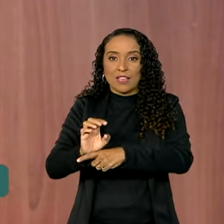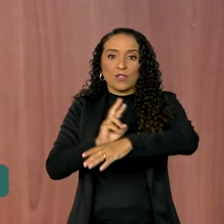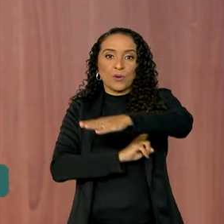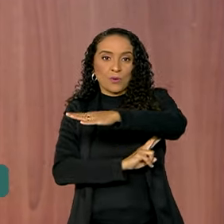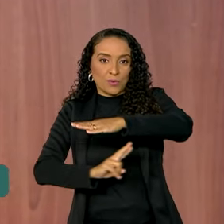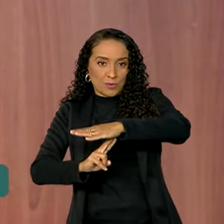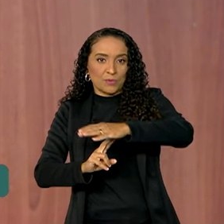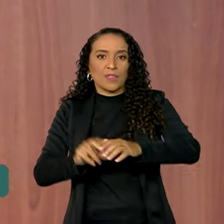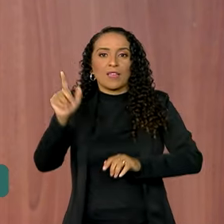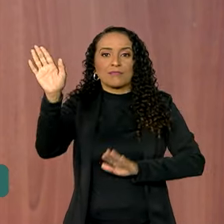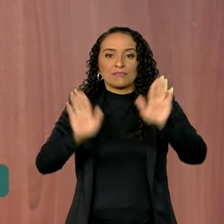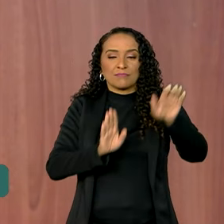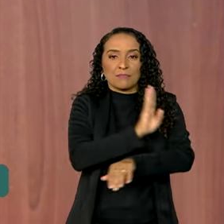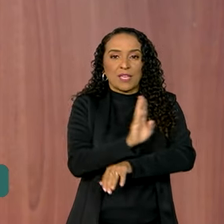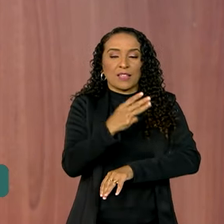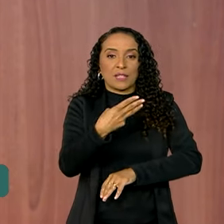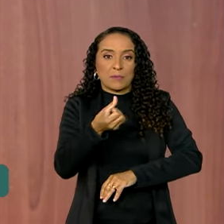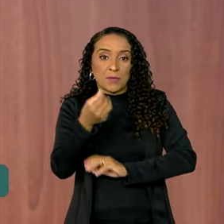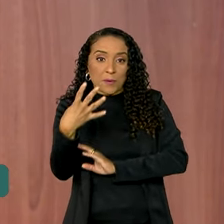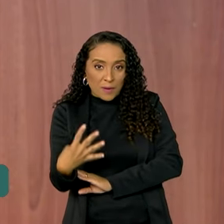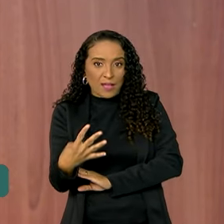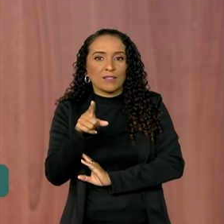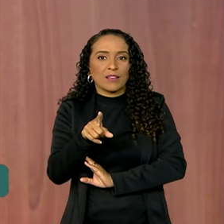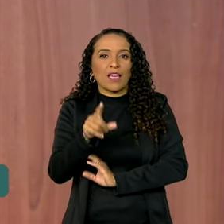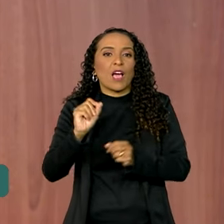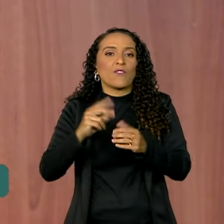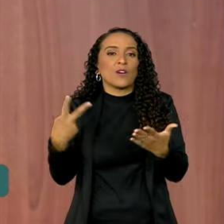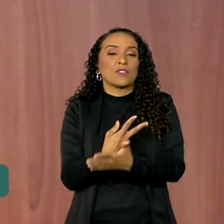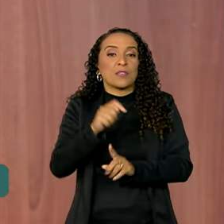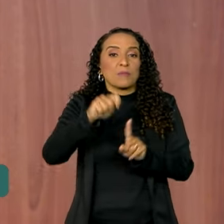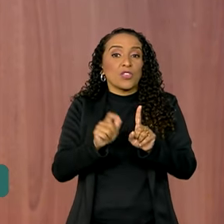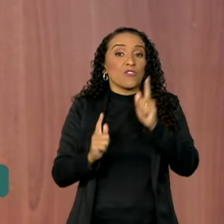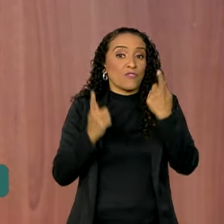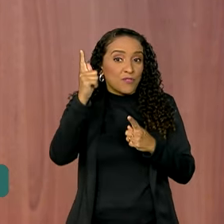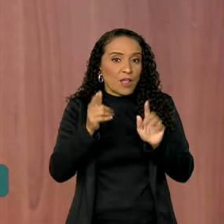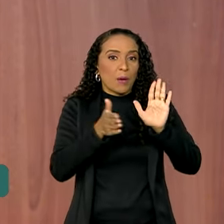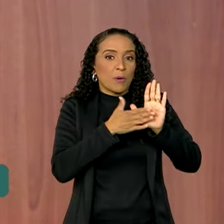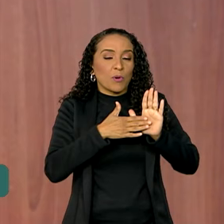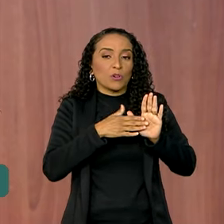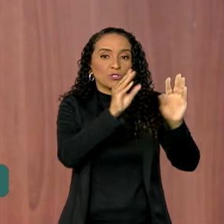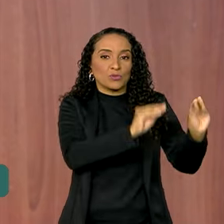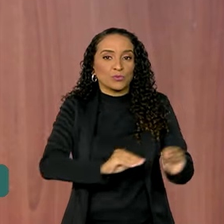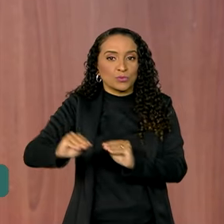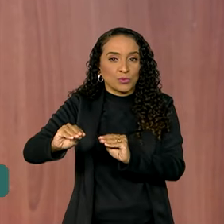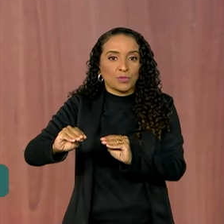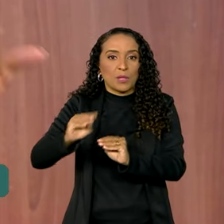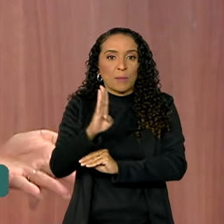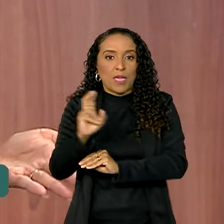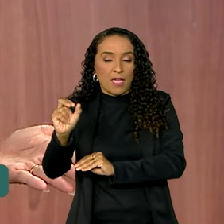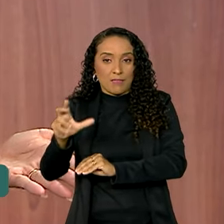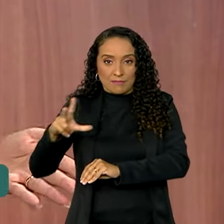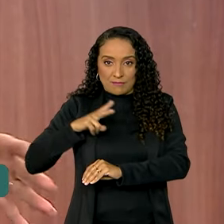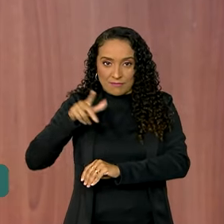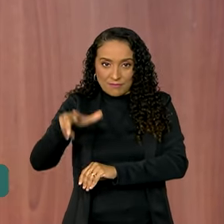Rondônia. É o leilão da BR-364, que será realizado em fevereiro. A proposta de transferência da BR para a